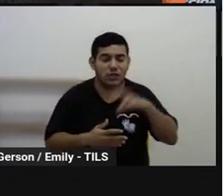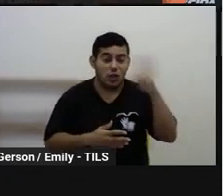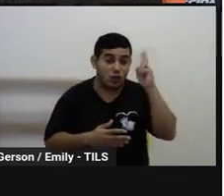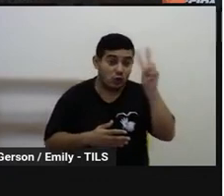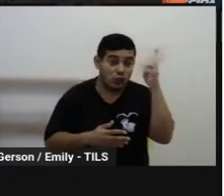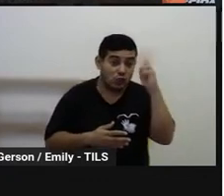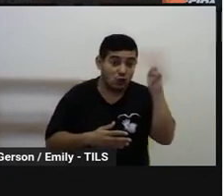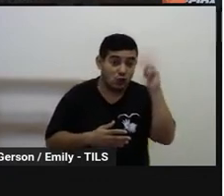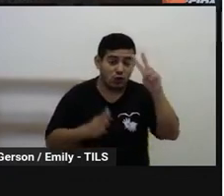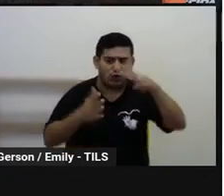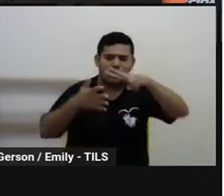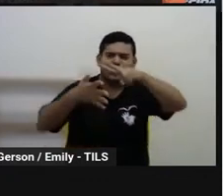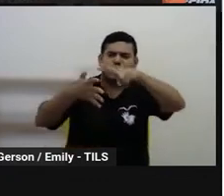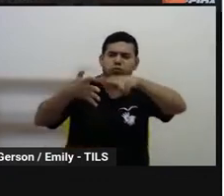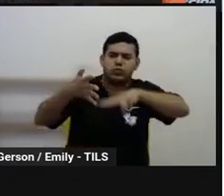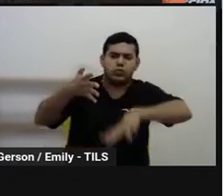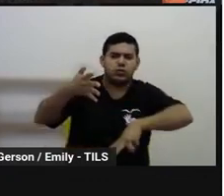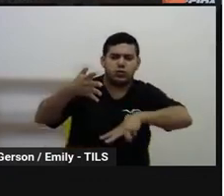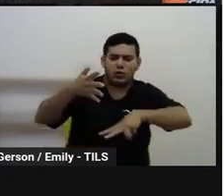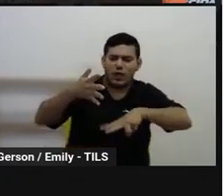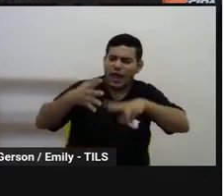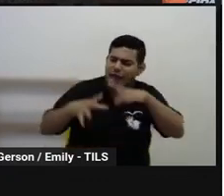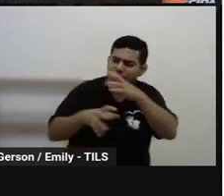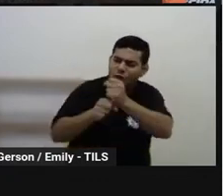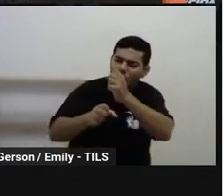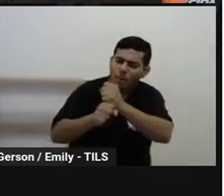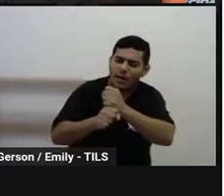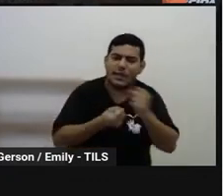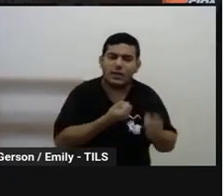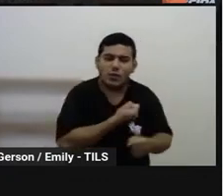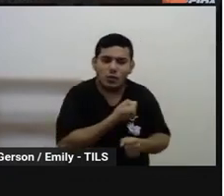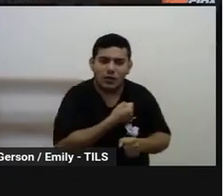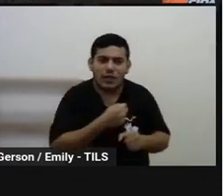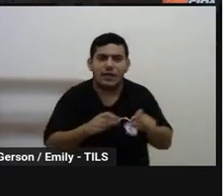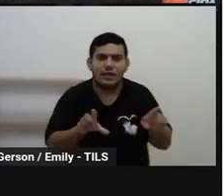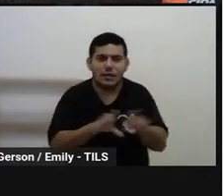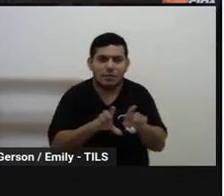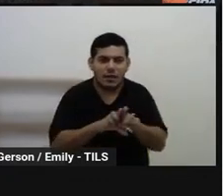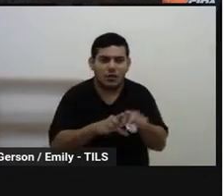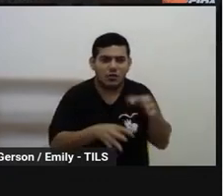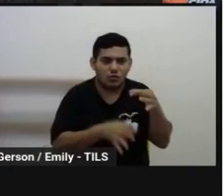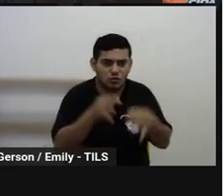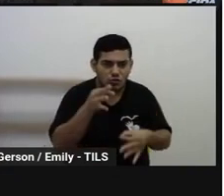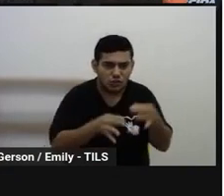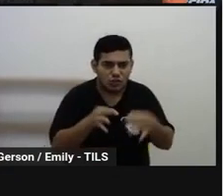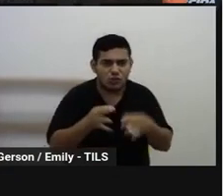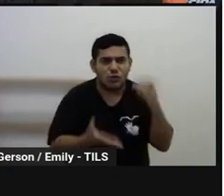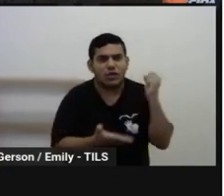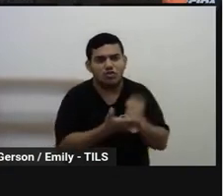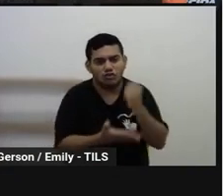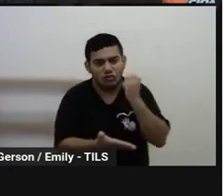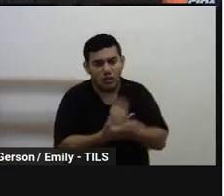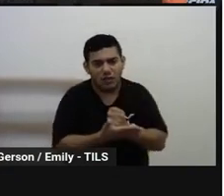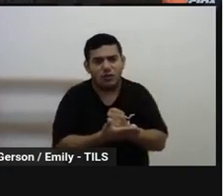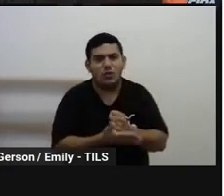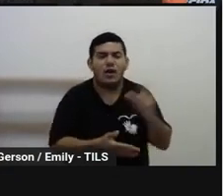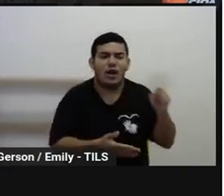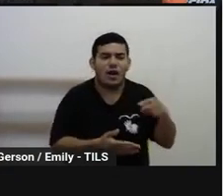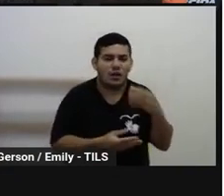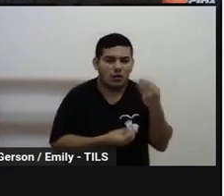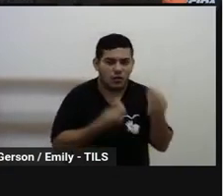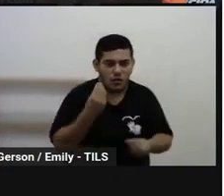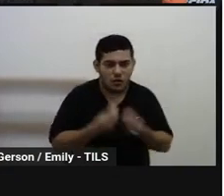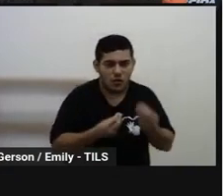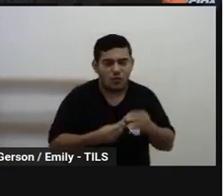escolar, então, nós tentamos fazer esse apoio também com o jurídico, é importante isso estar sendo registrado. O jurídico, ele